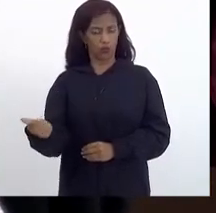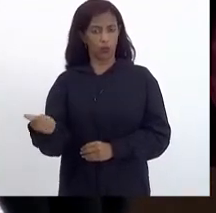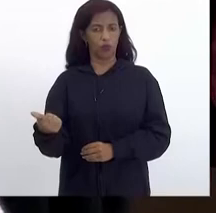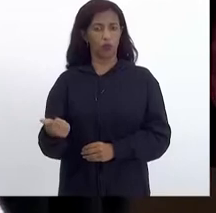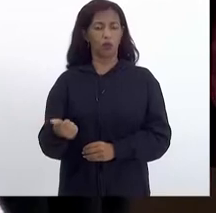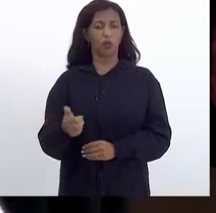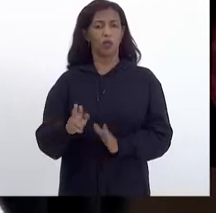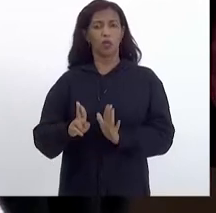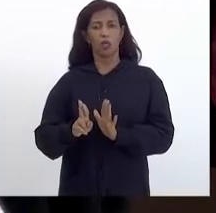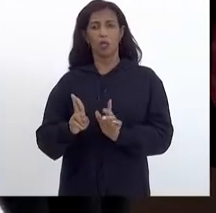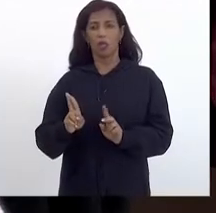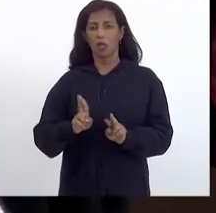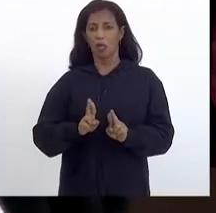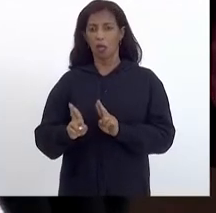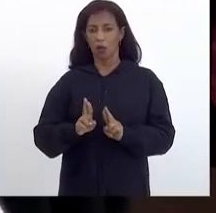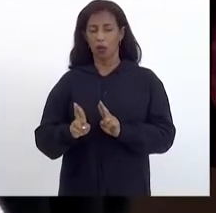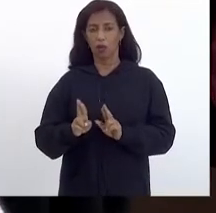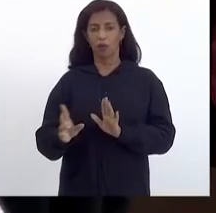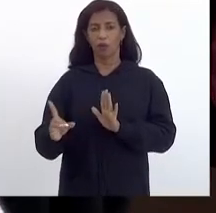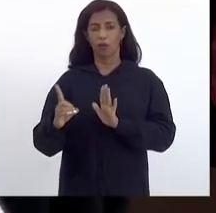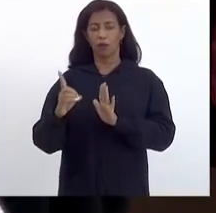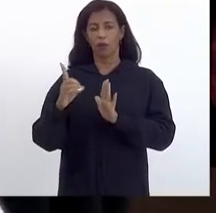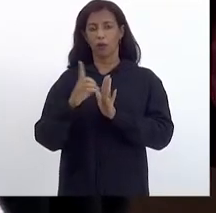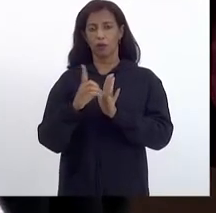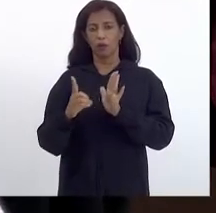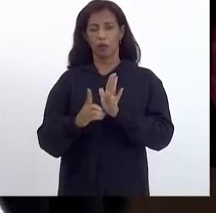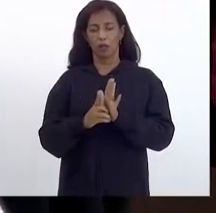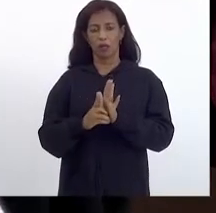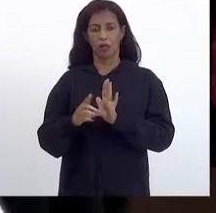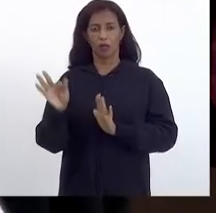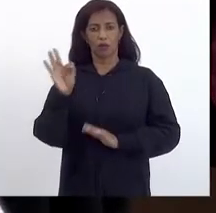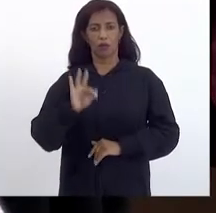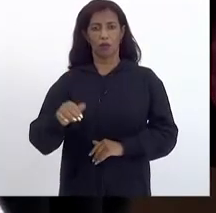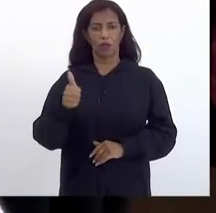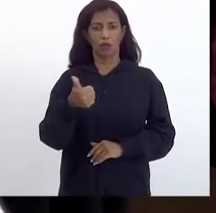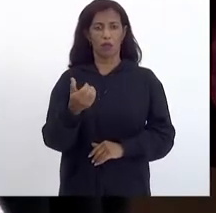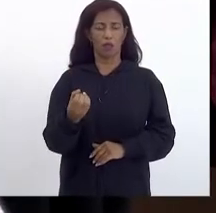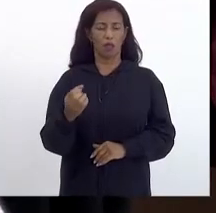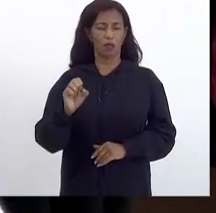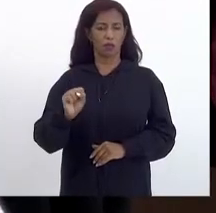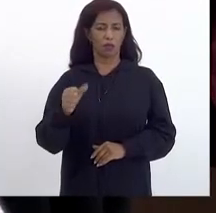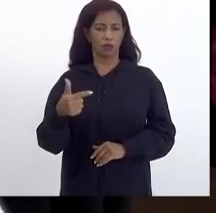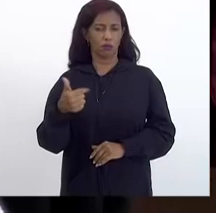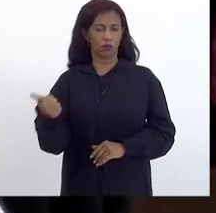regulamentadas pelo Decreto Federal 10.881, de 21.